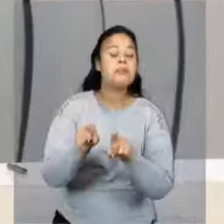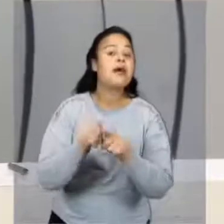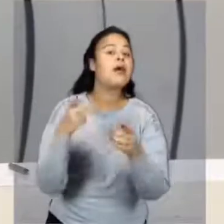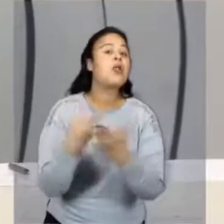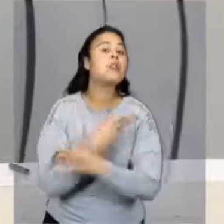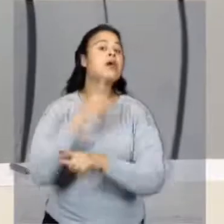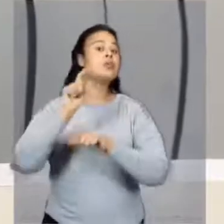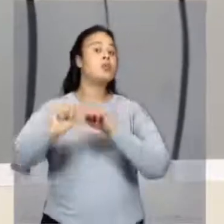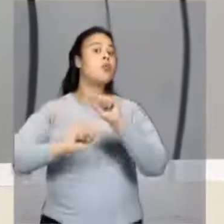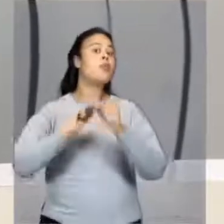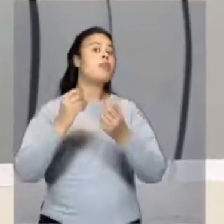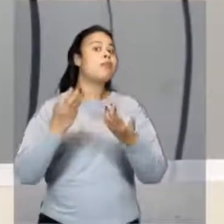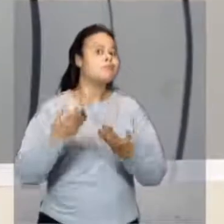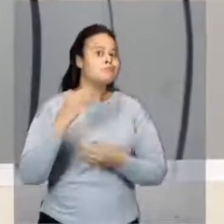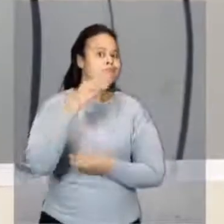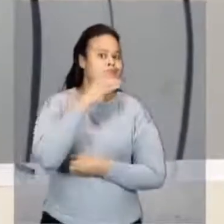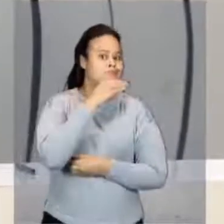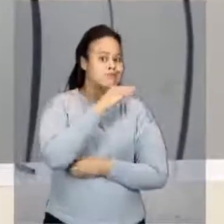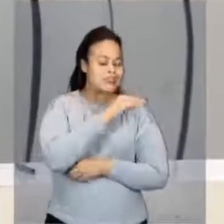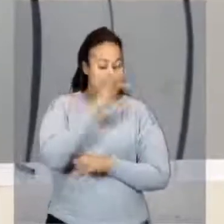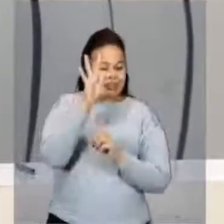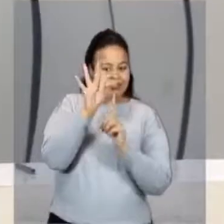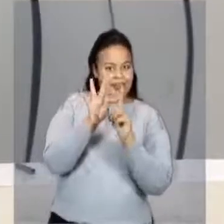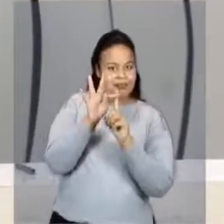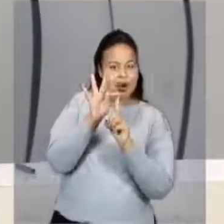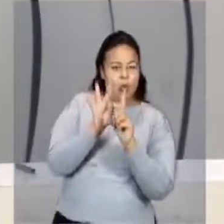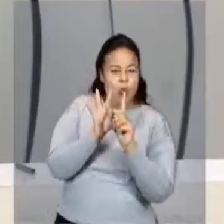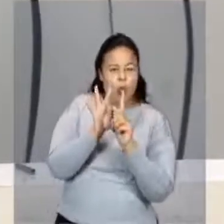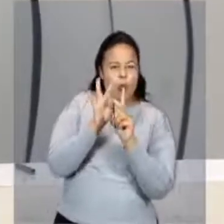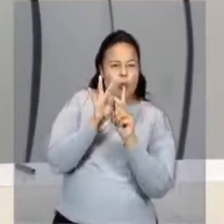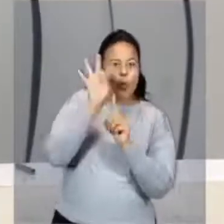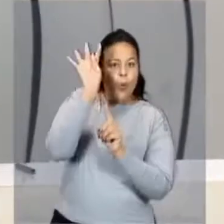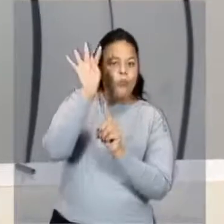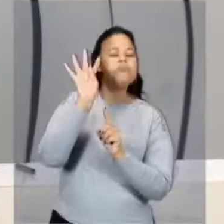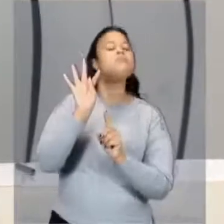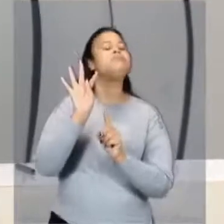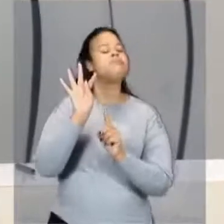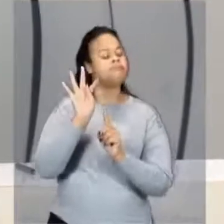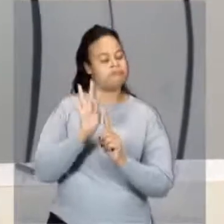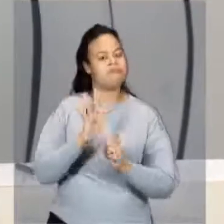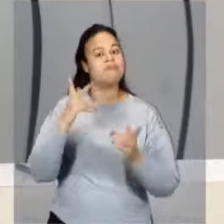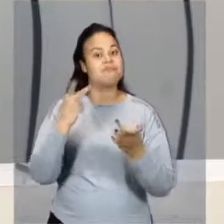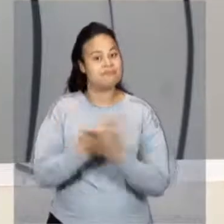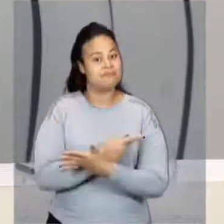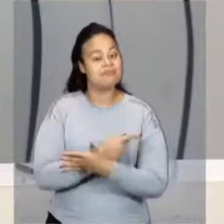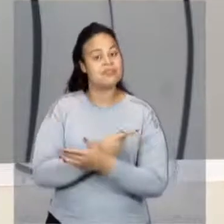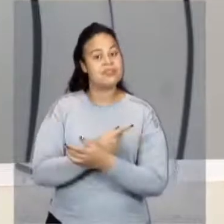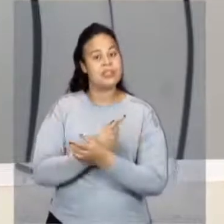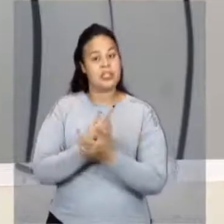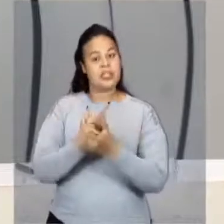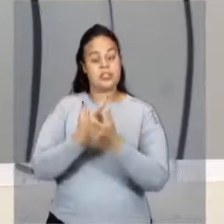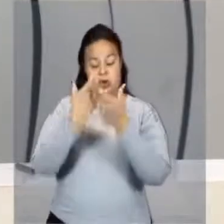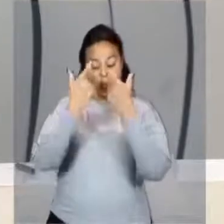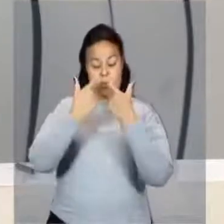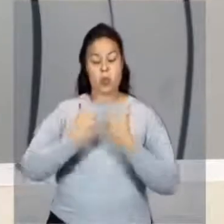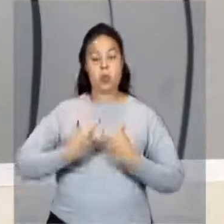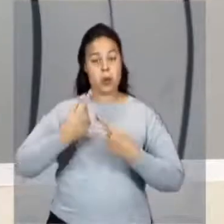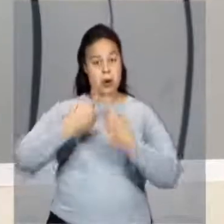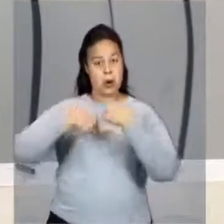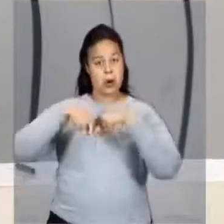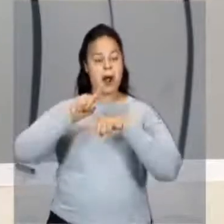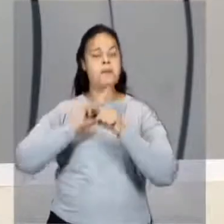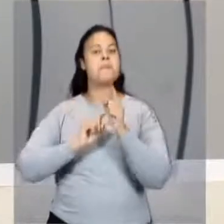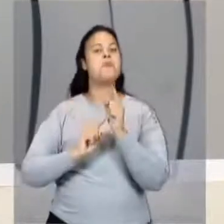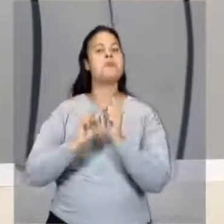acontecer? Você vai perceber que a temperatura vai aumentar. E é isso que acontece com os corpos, tá? Quando você